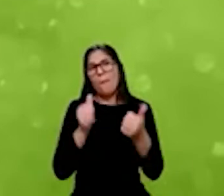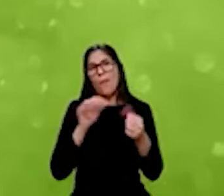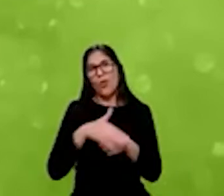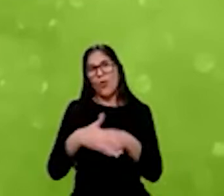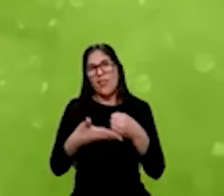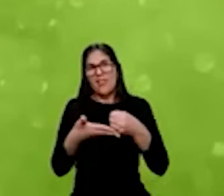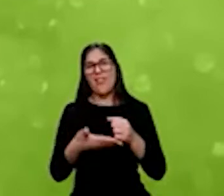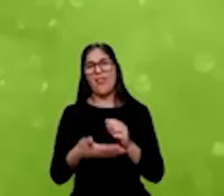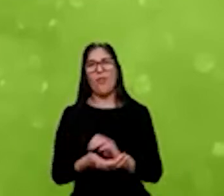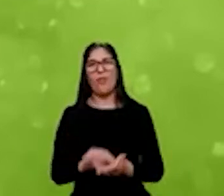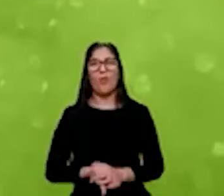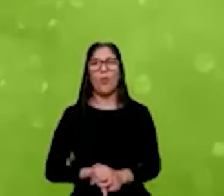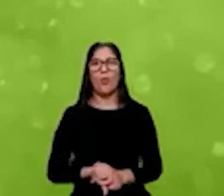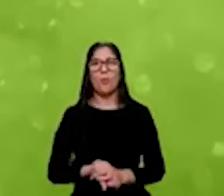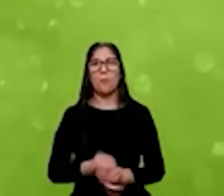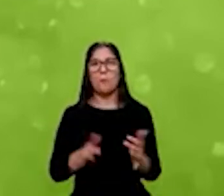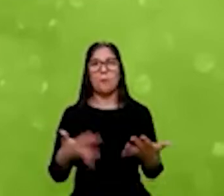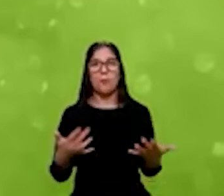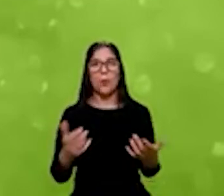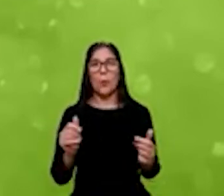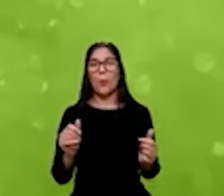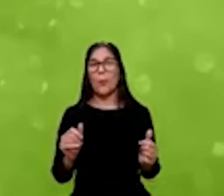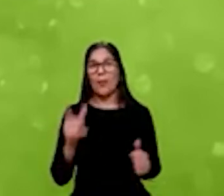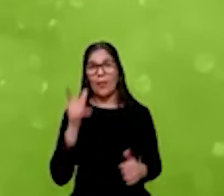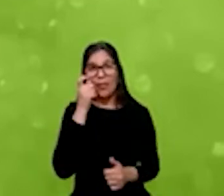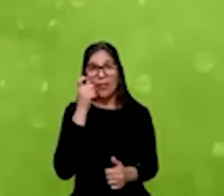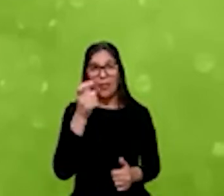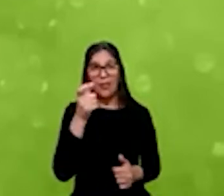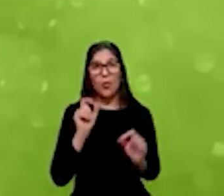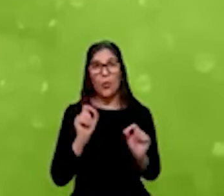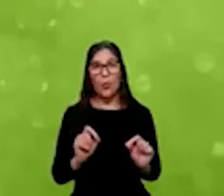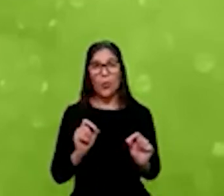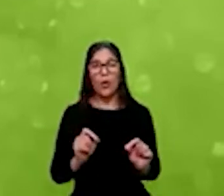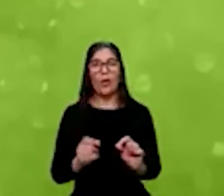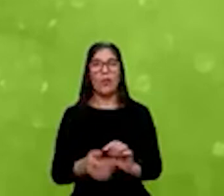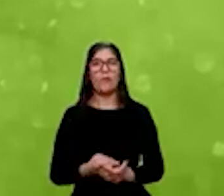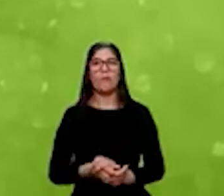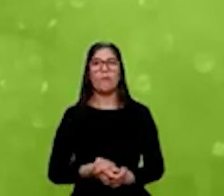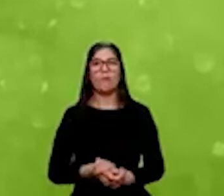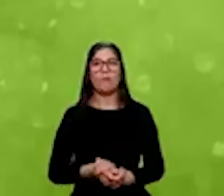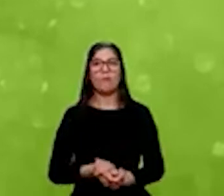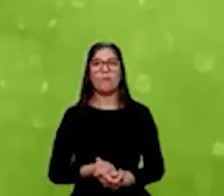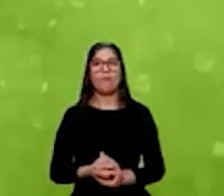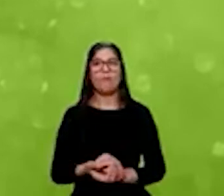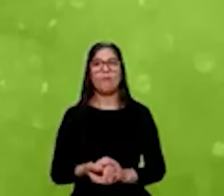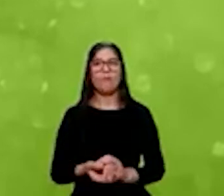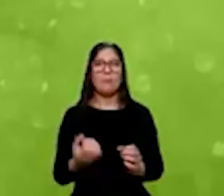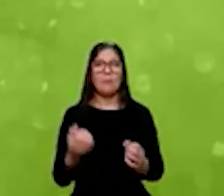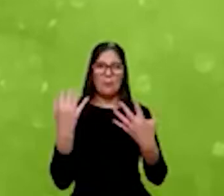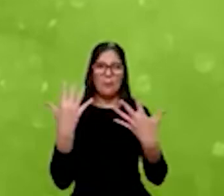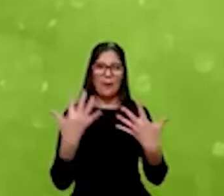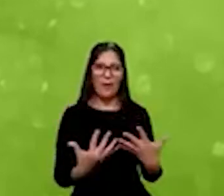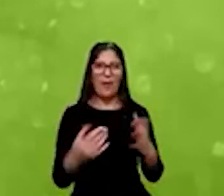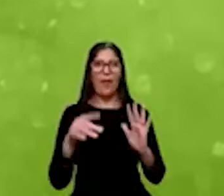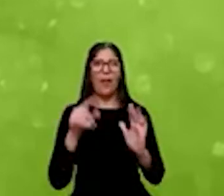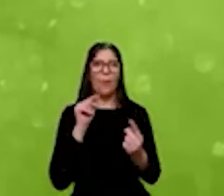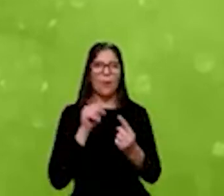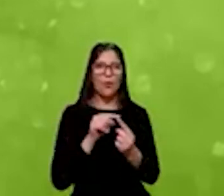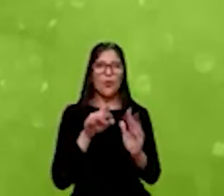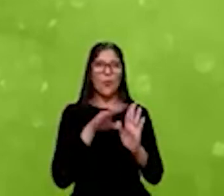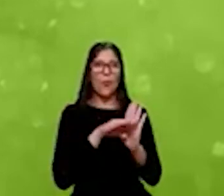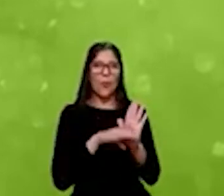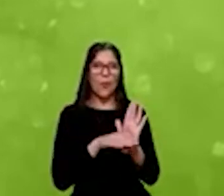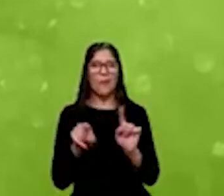Bom, acho que o mais interessante, além de relatar o propósito do programa e a estrutura do programa,